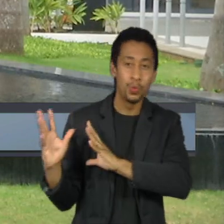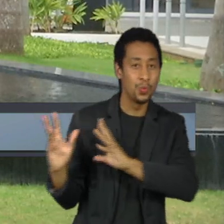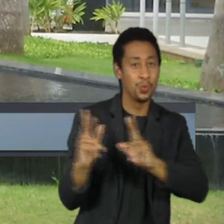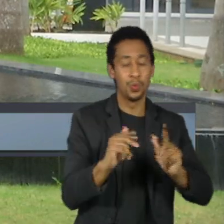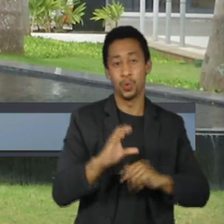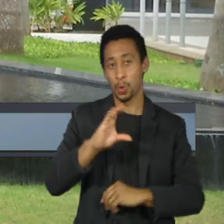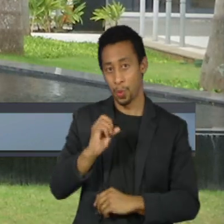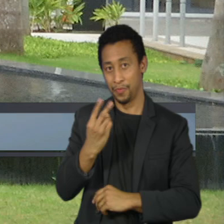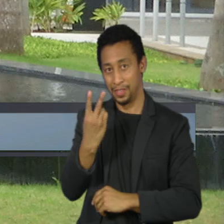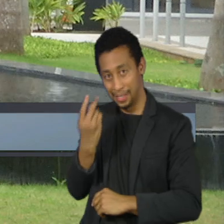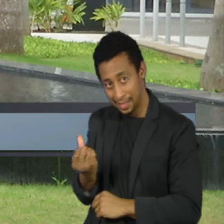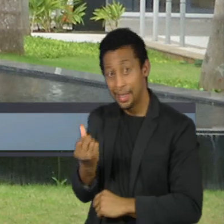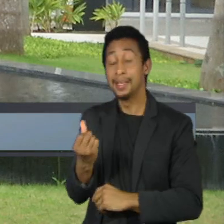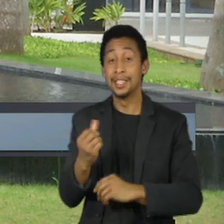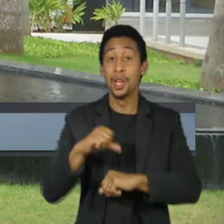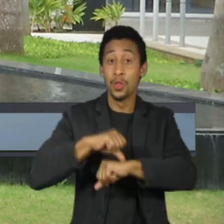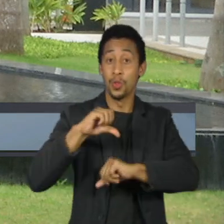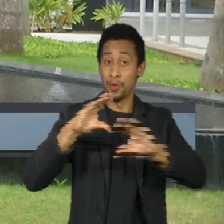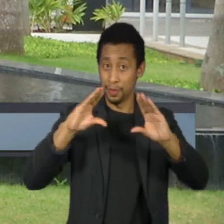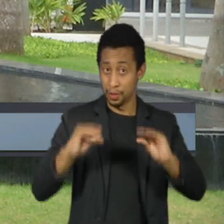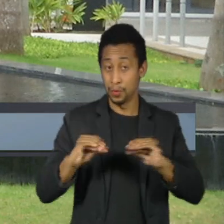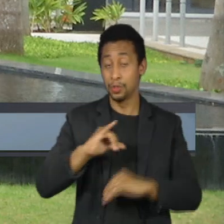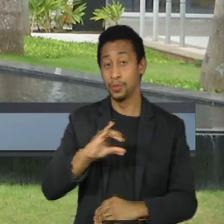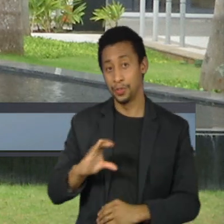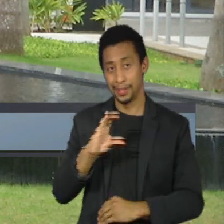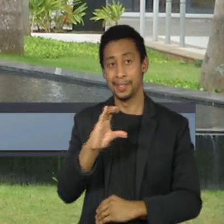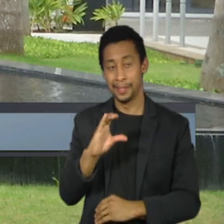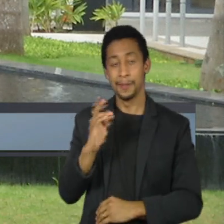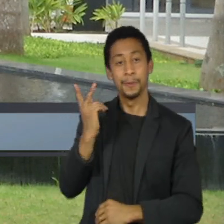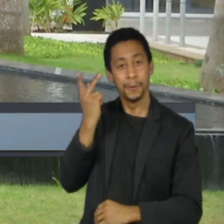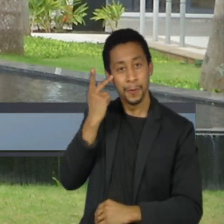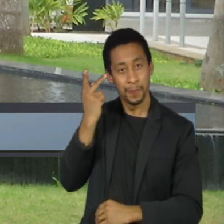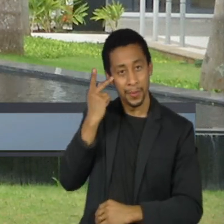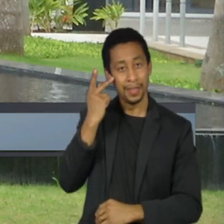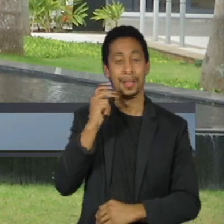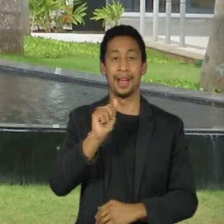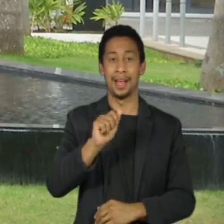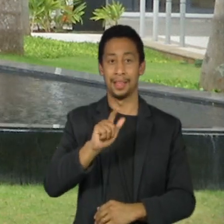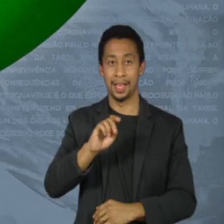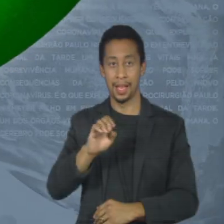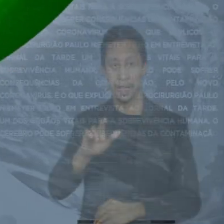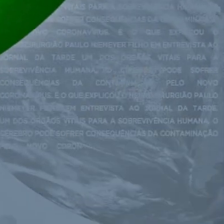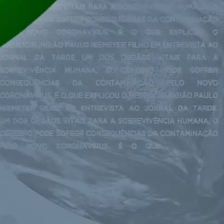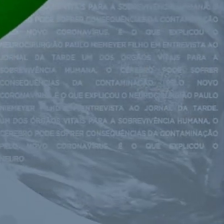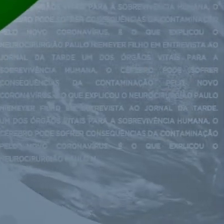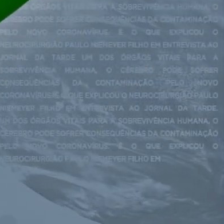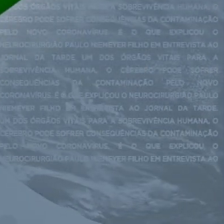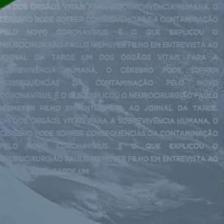confere a partir das nove da noite no Jornal da Cultura. De São Paulo, Adele Santelli.